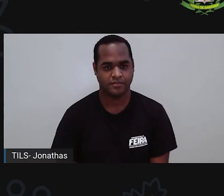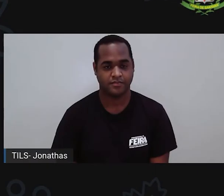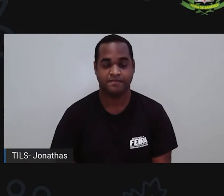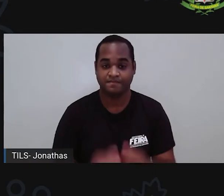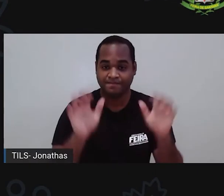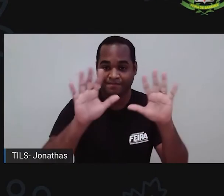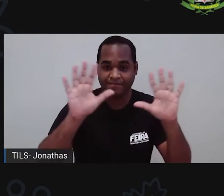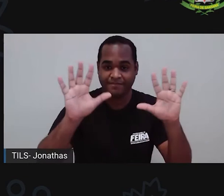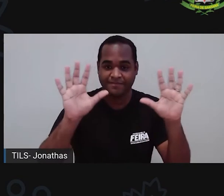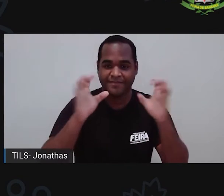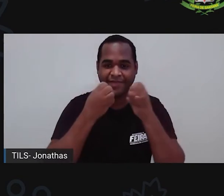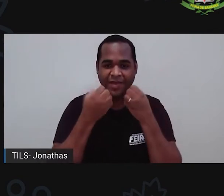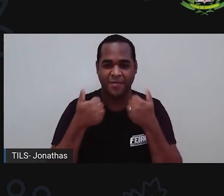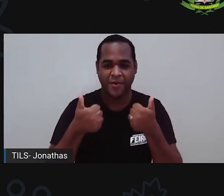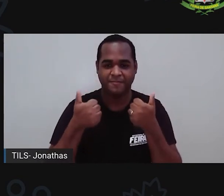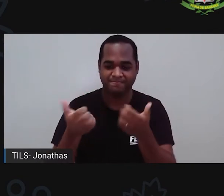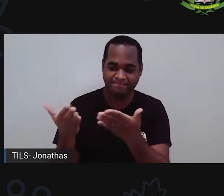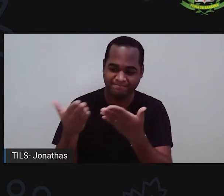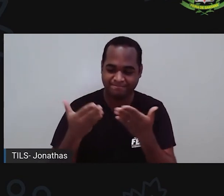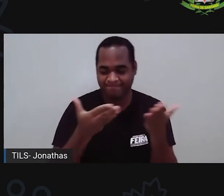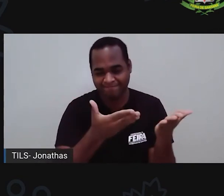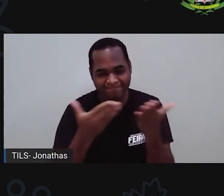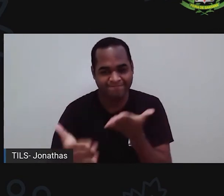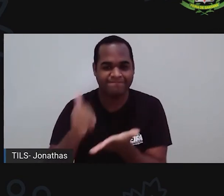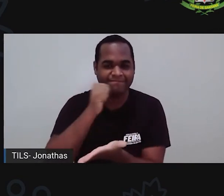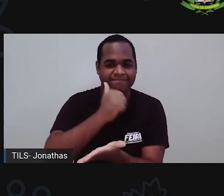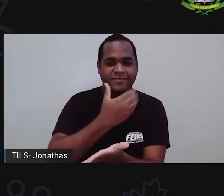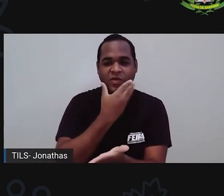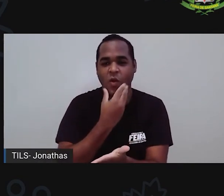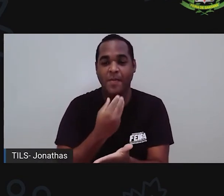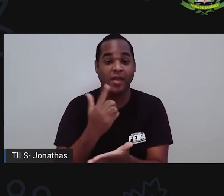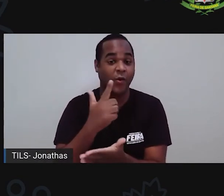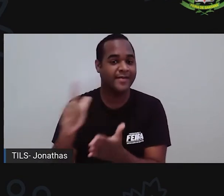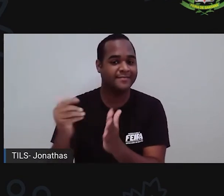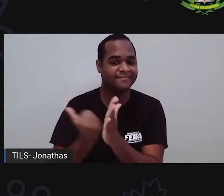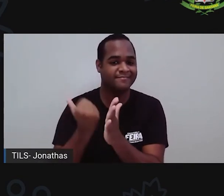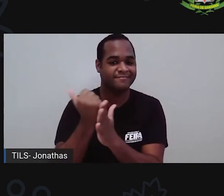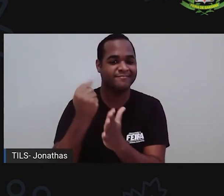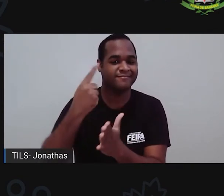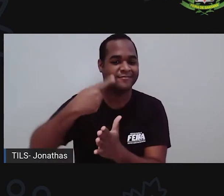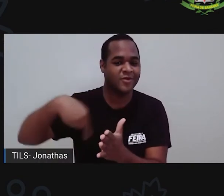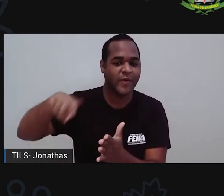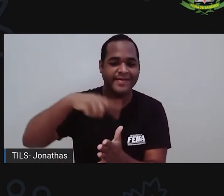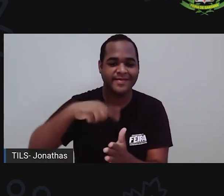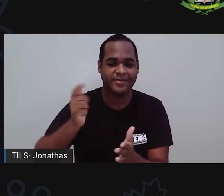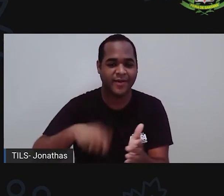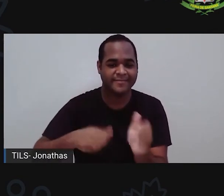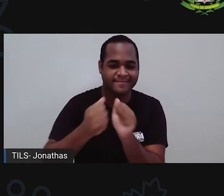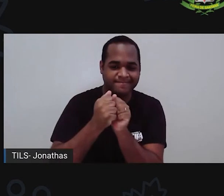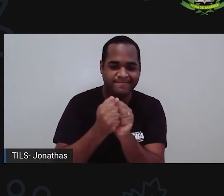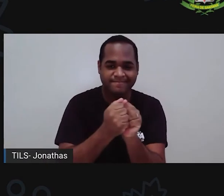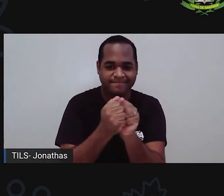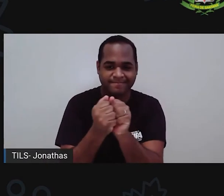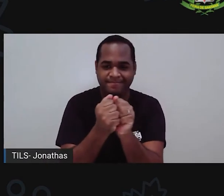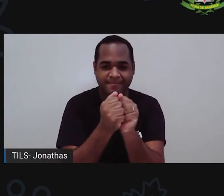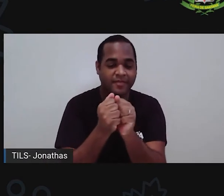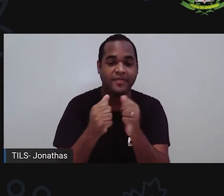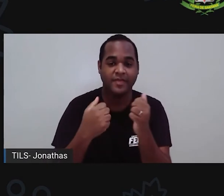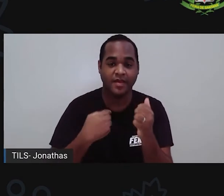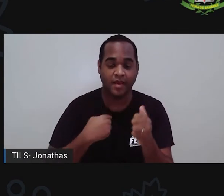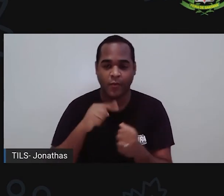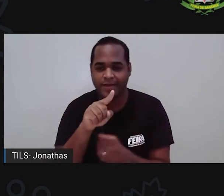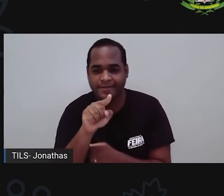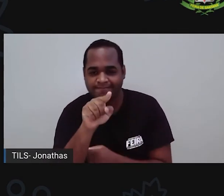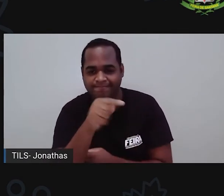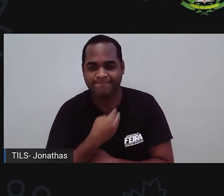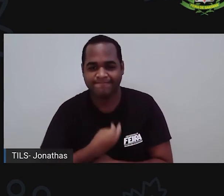Olá, sejam bem-vindos, sejam bem-vindas, olha só nós, mais uma vez aqui, juntinhos, eu aqui e